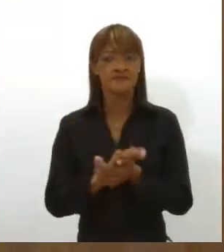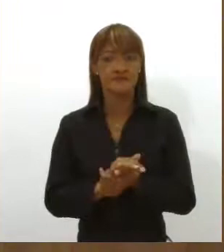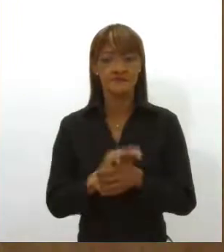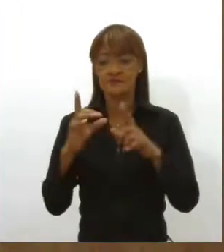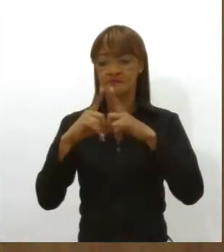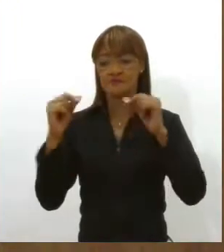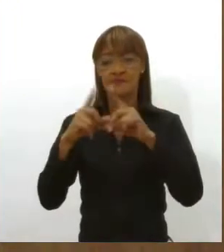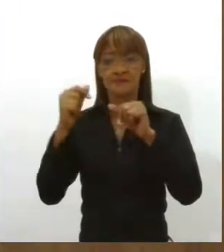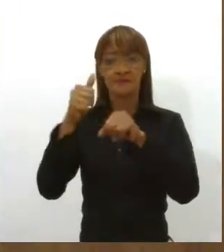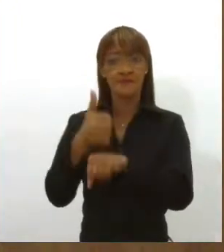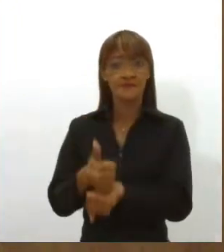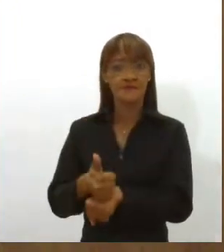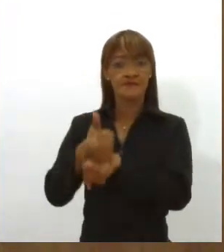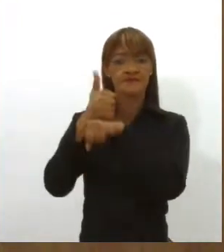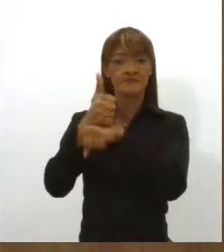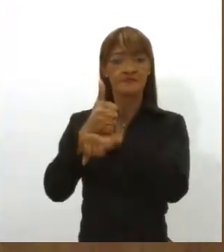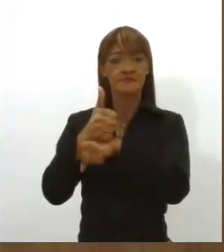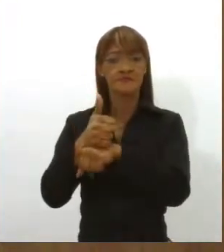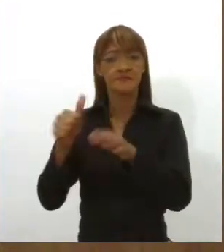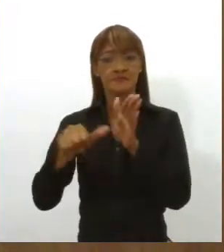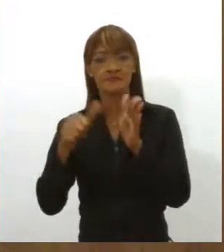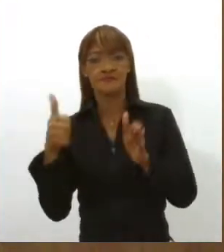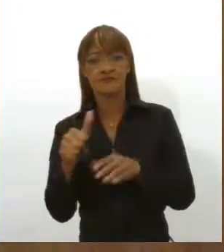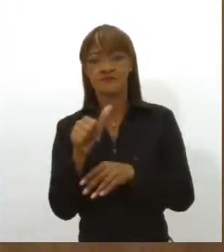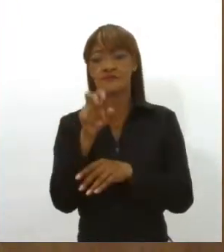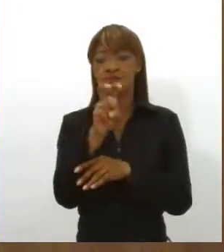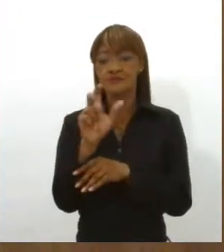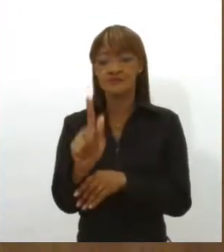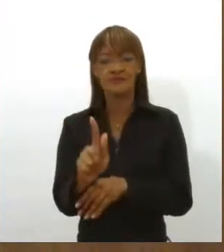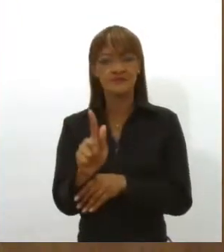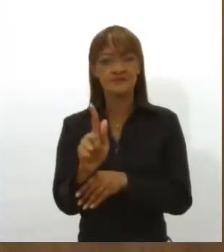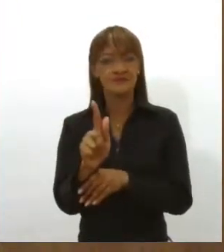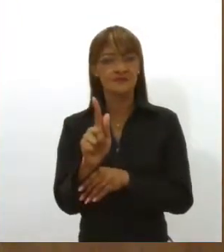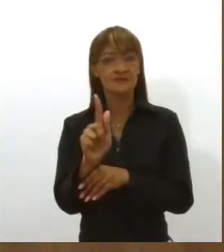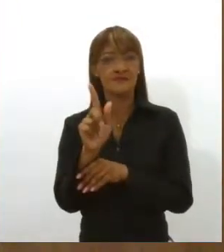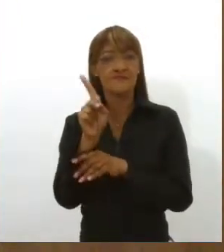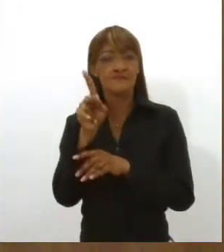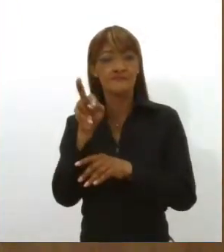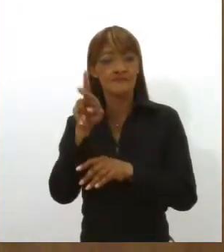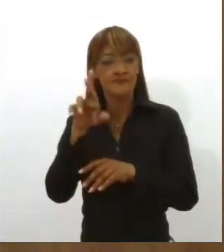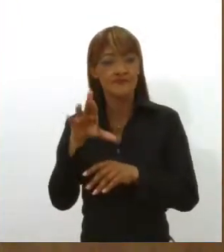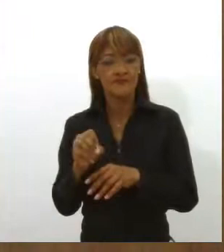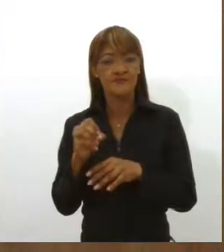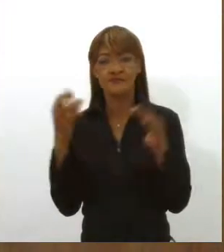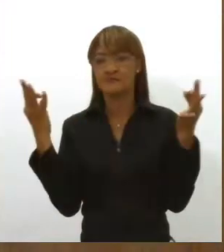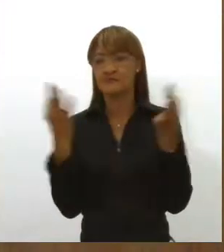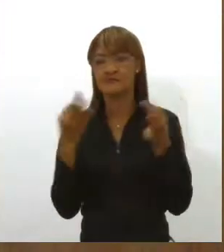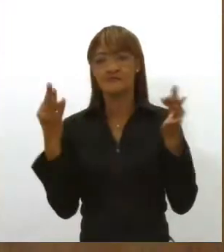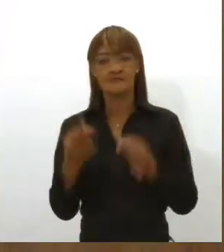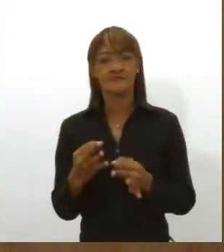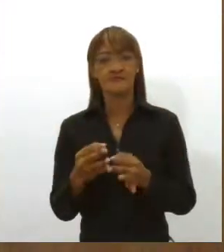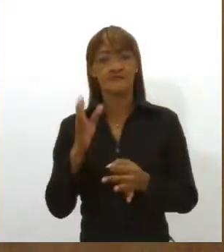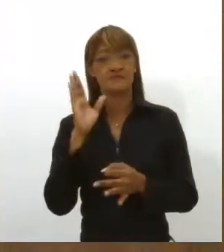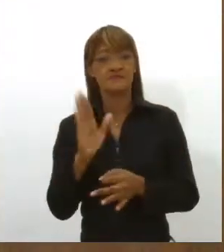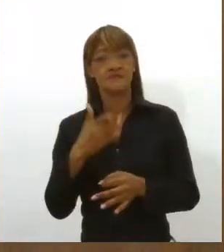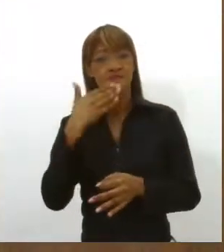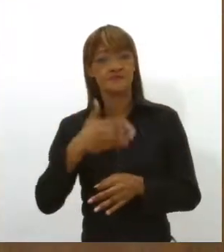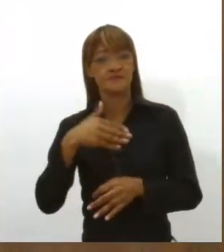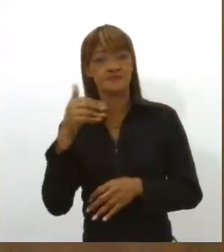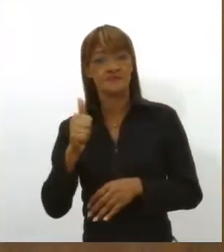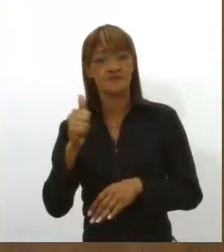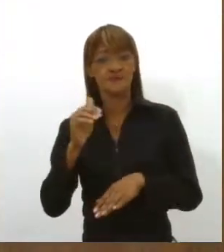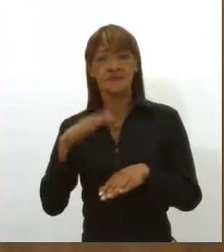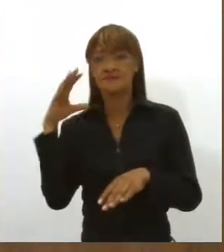do país a contar com o chamado 5G puro, oferecido na faixa de 3,5 GHz, que oferece a maior velocidade.